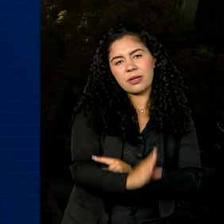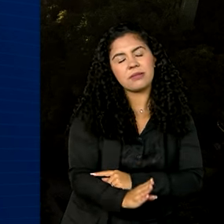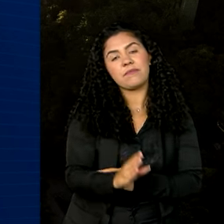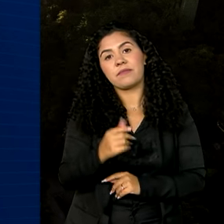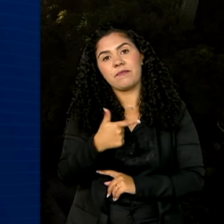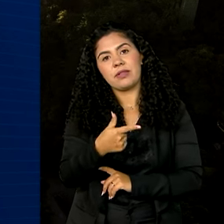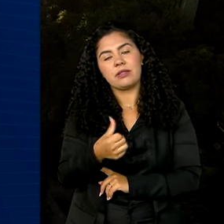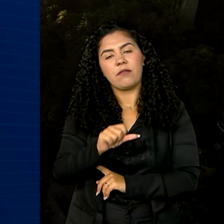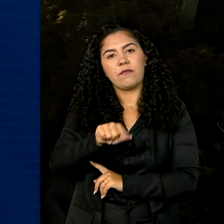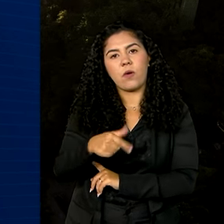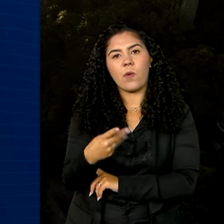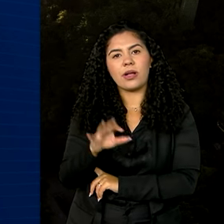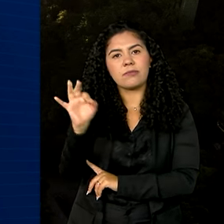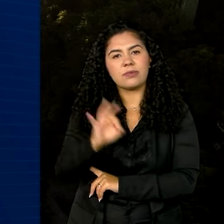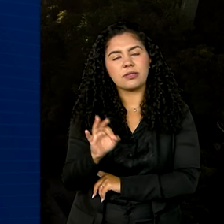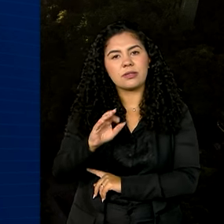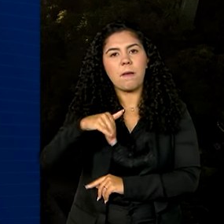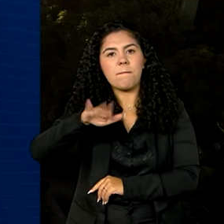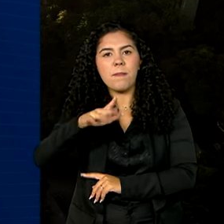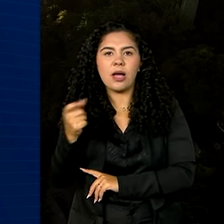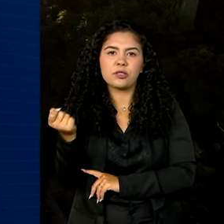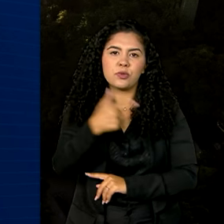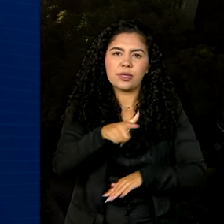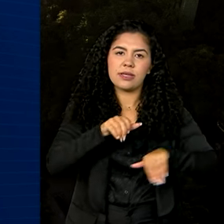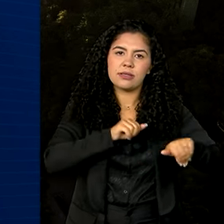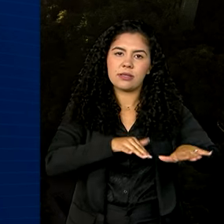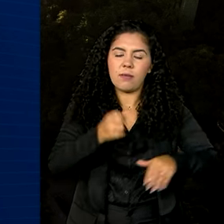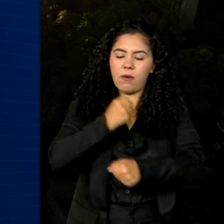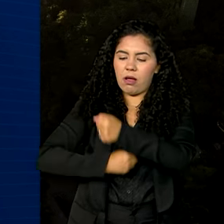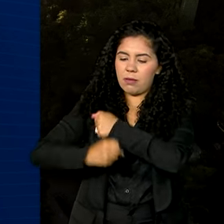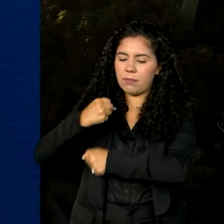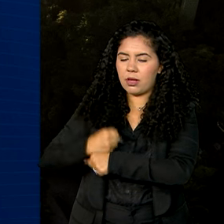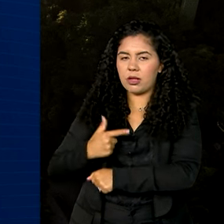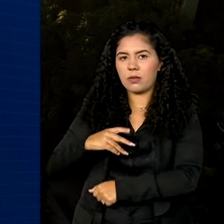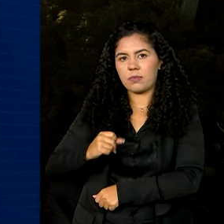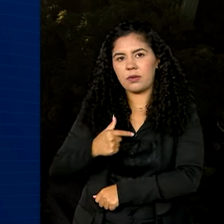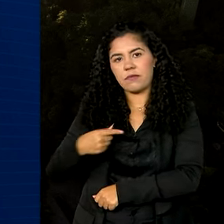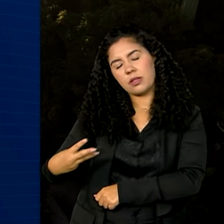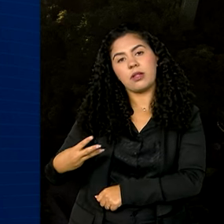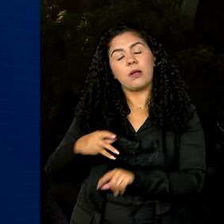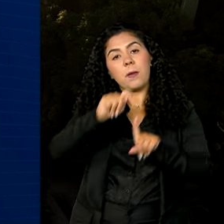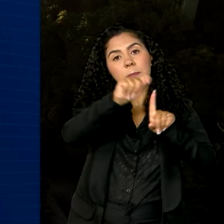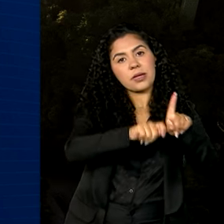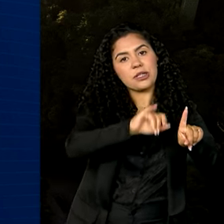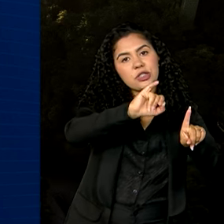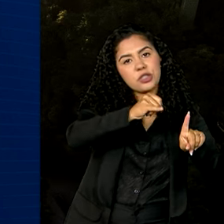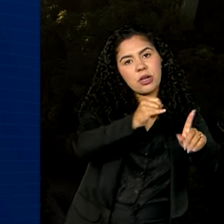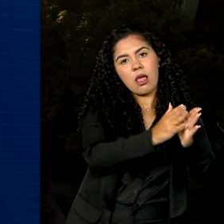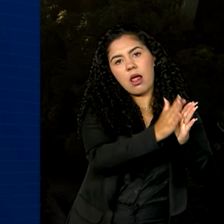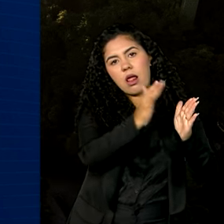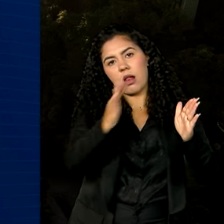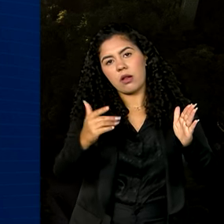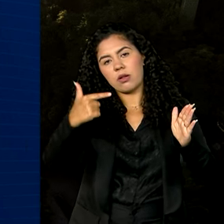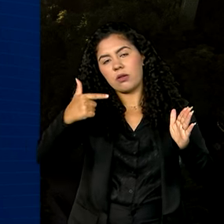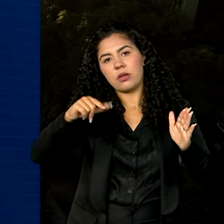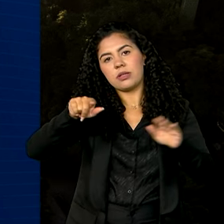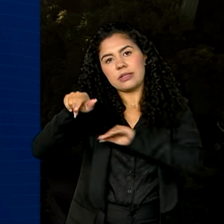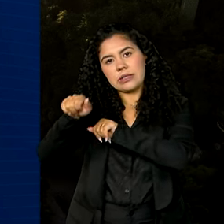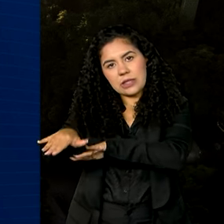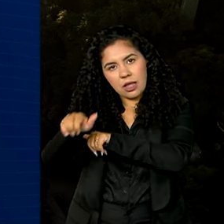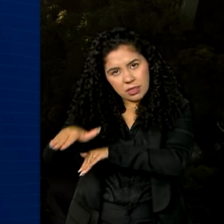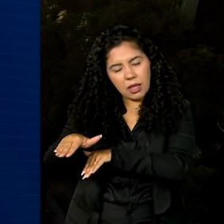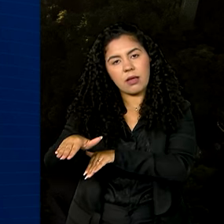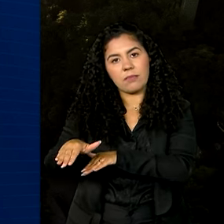,4% a mais que em setembro de 2023. Entre janeiro e setembro de 2024,